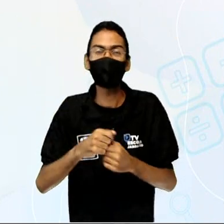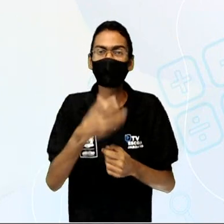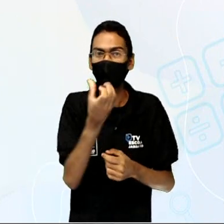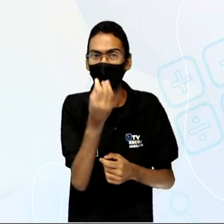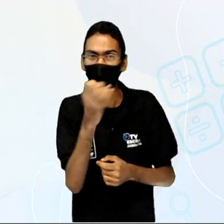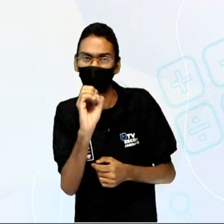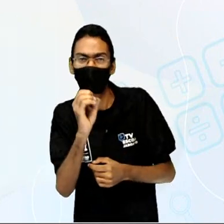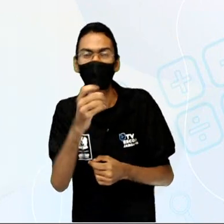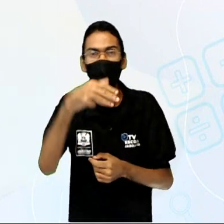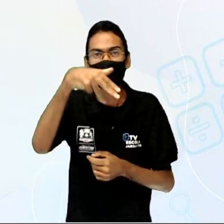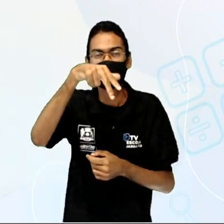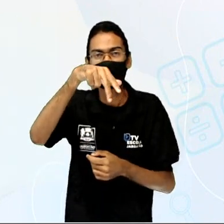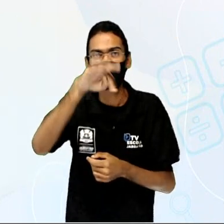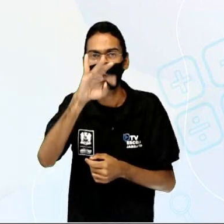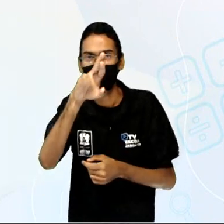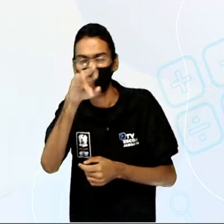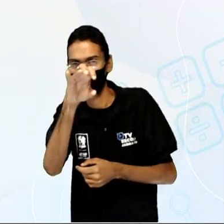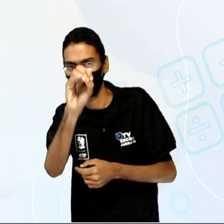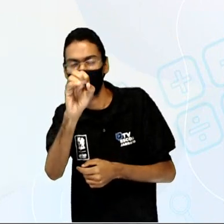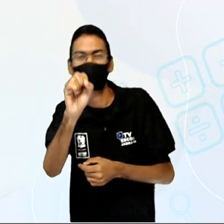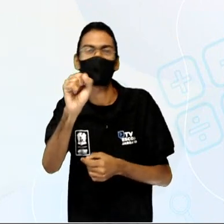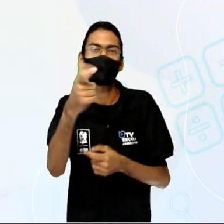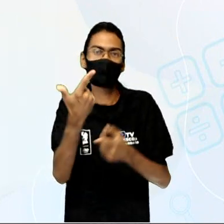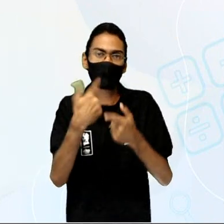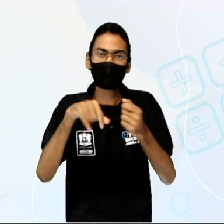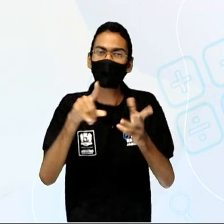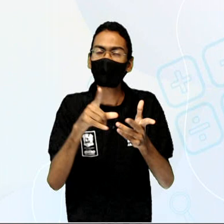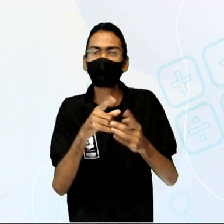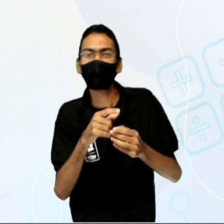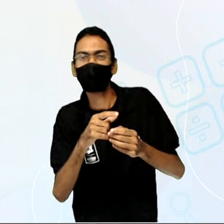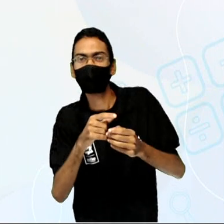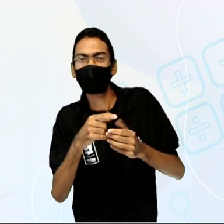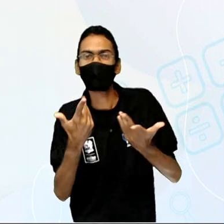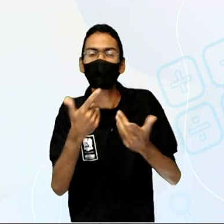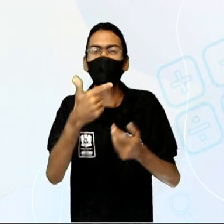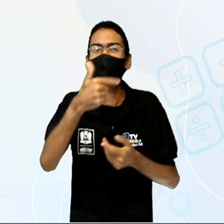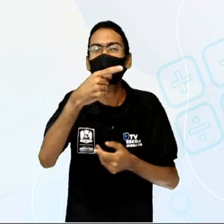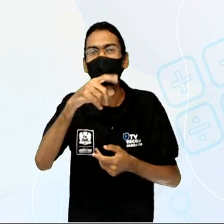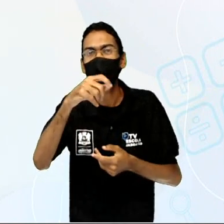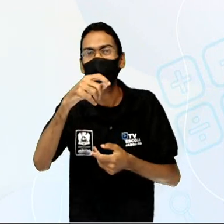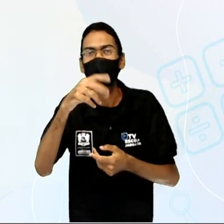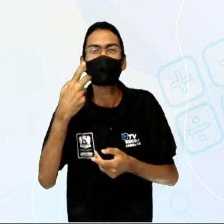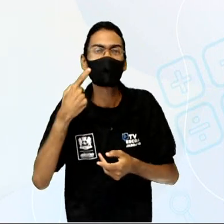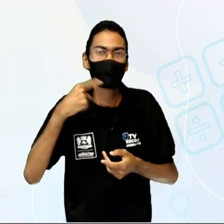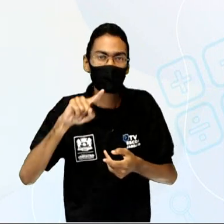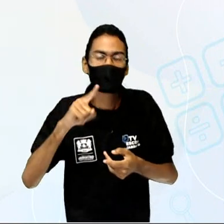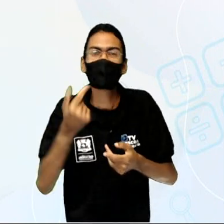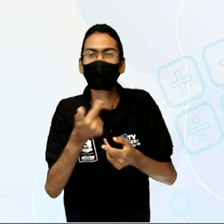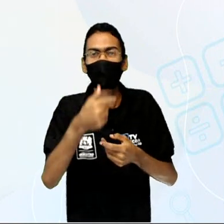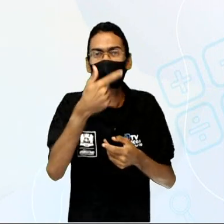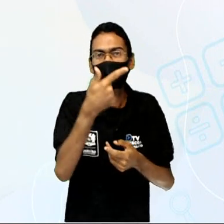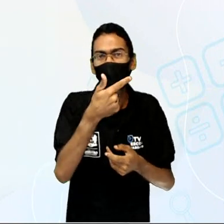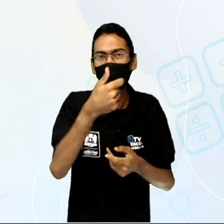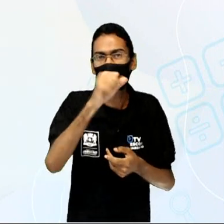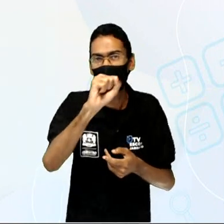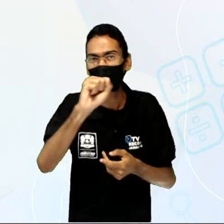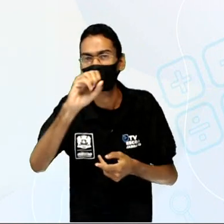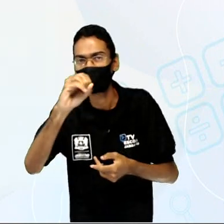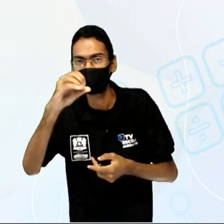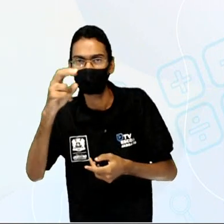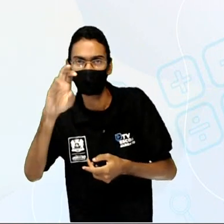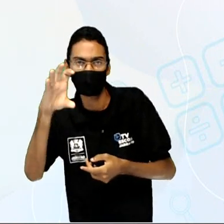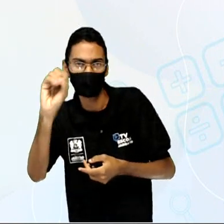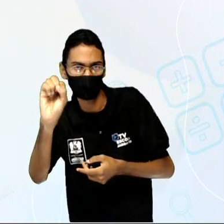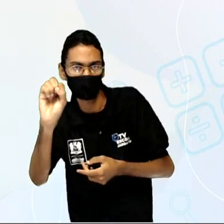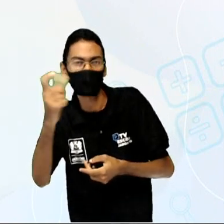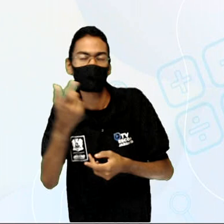altitude e deságua no Mar Negro. Dos seus 2.858 quilômetros de extensão, 2